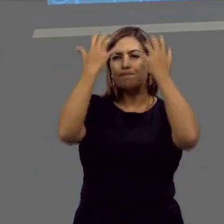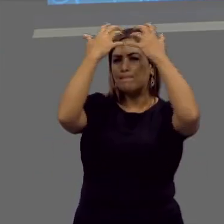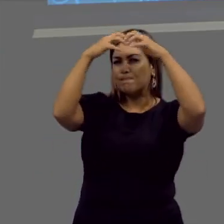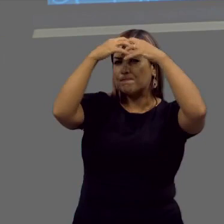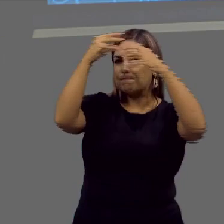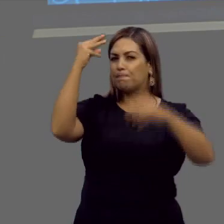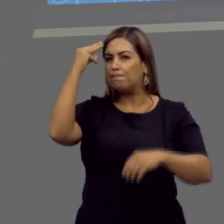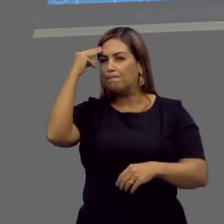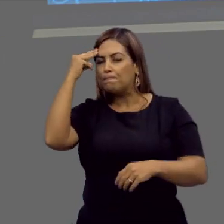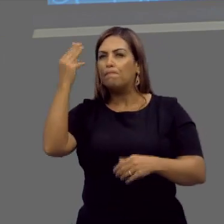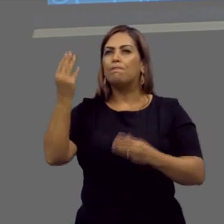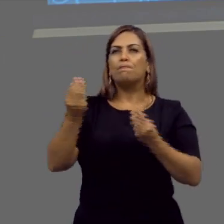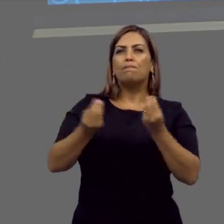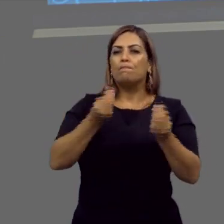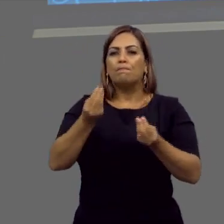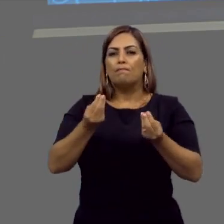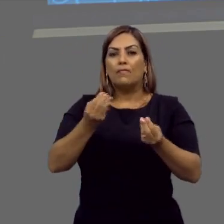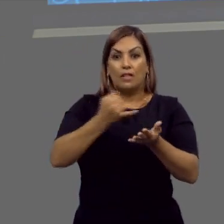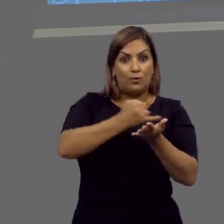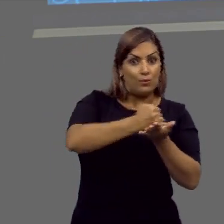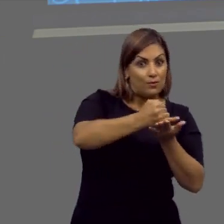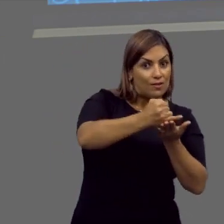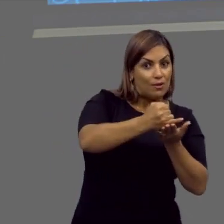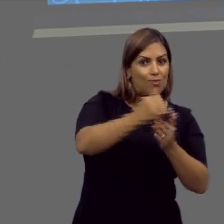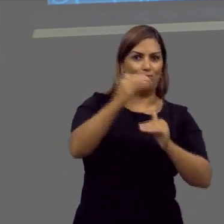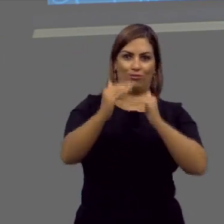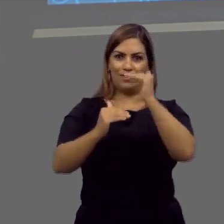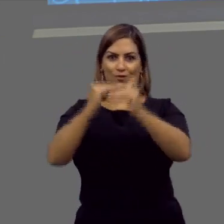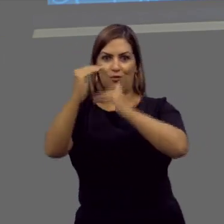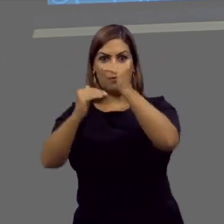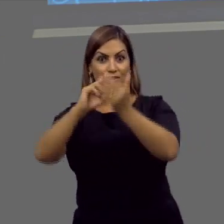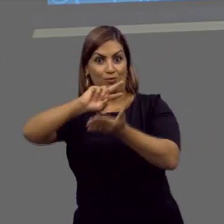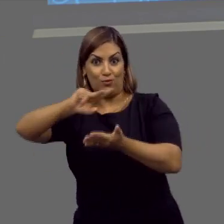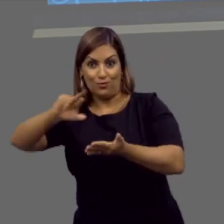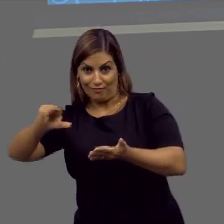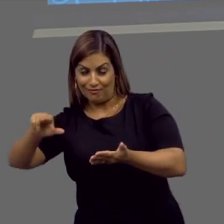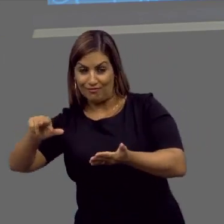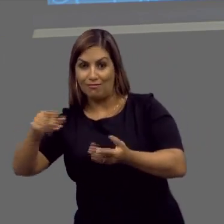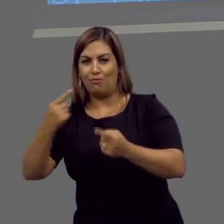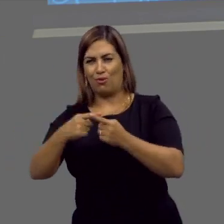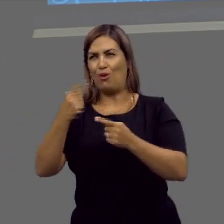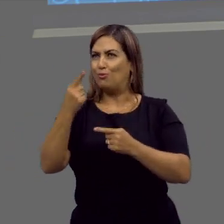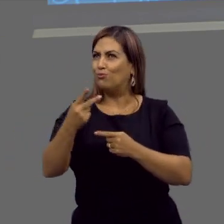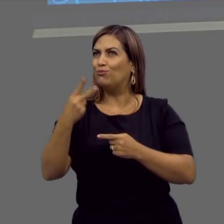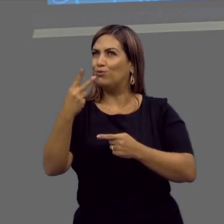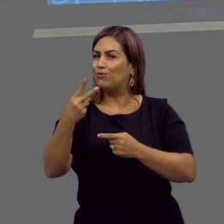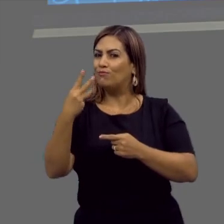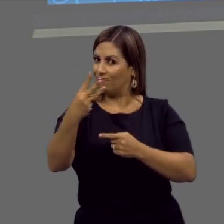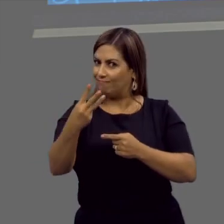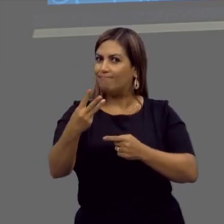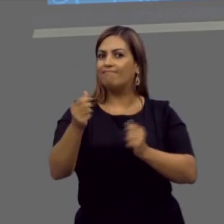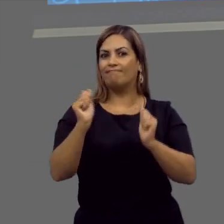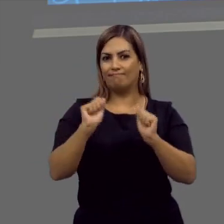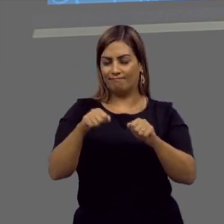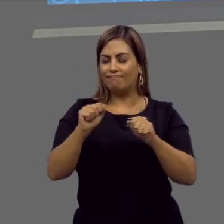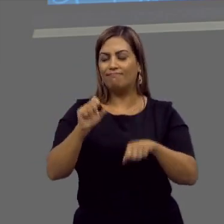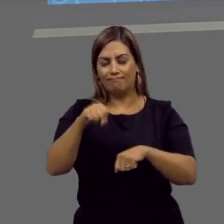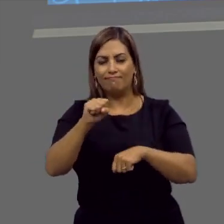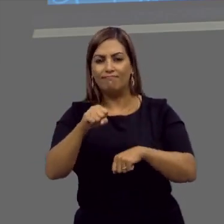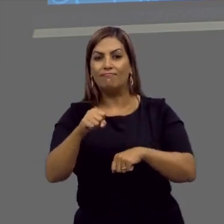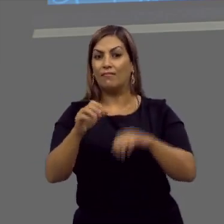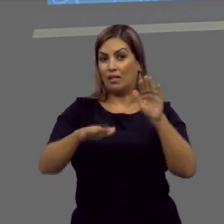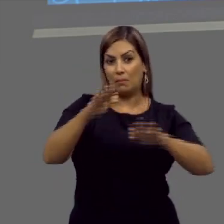mentalizar o princípio de introdução, desenvolvimentos, né? Porque é um, dois ou três,